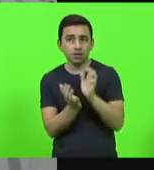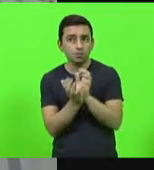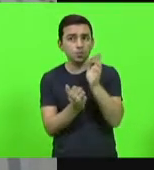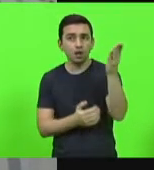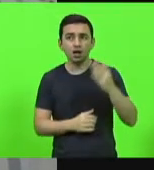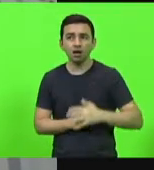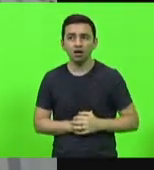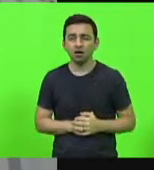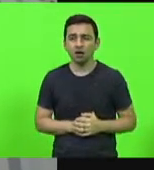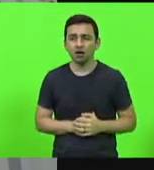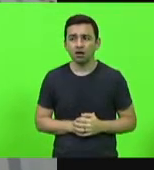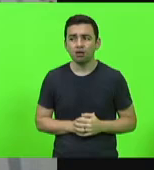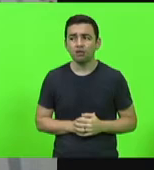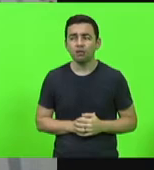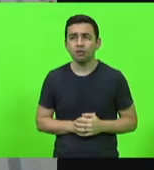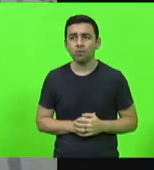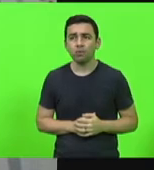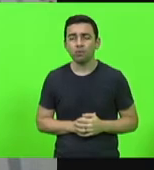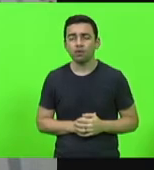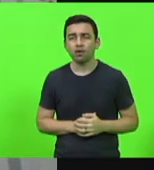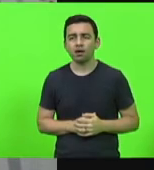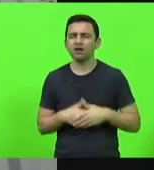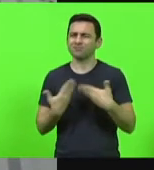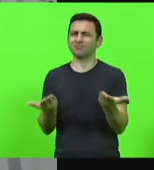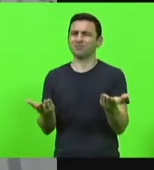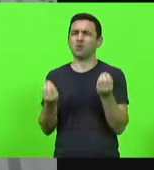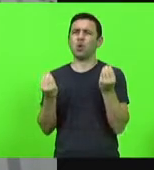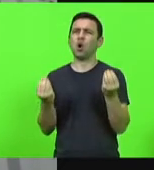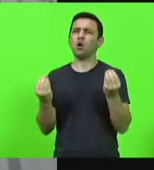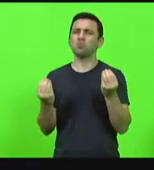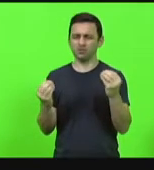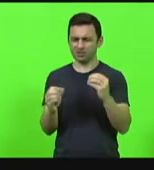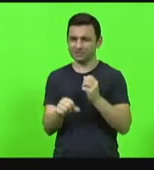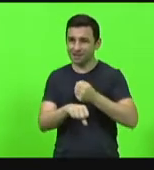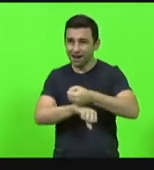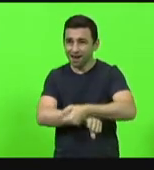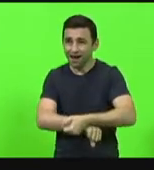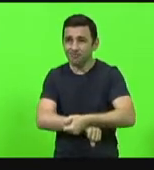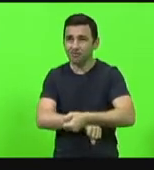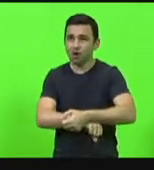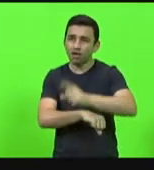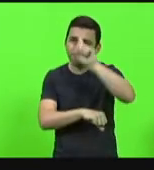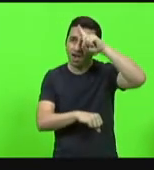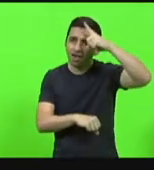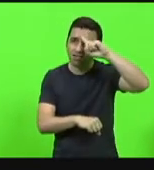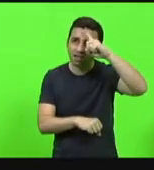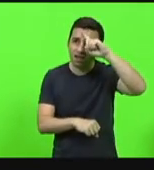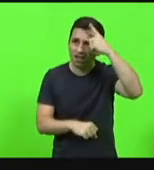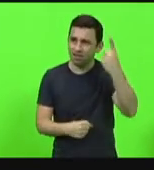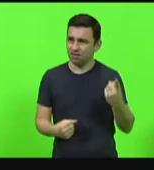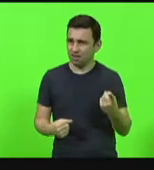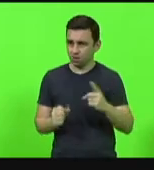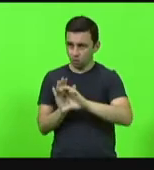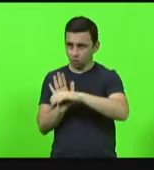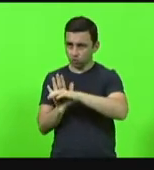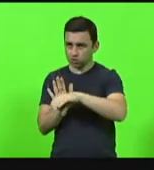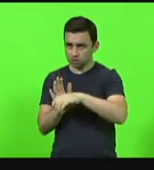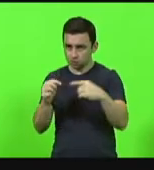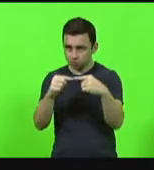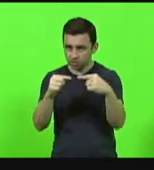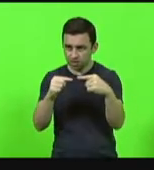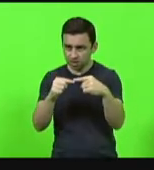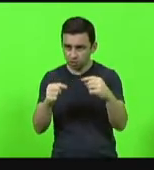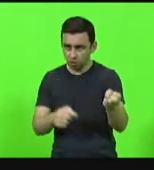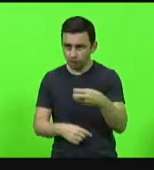quando isso é mão de obra escrava? Estão querendo inventar um novo conceito de escravatura?